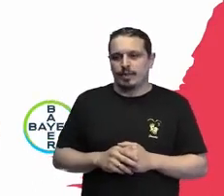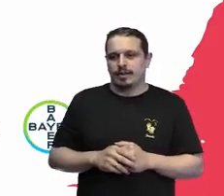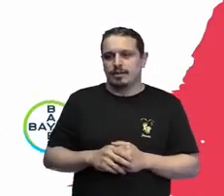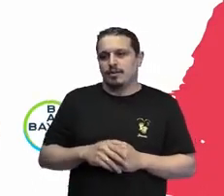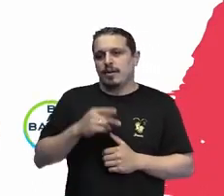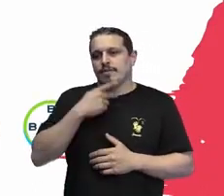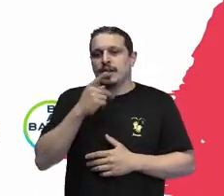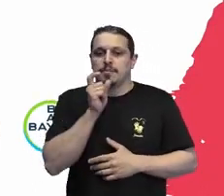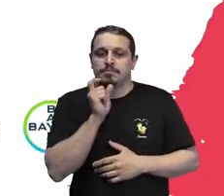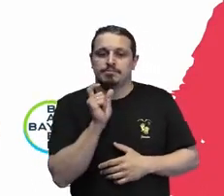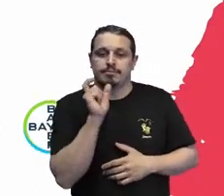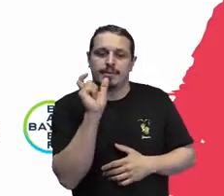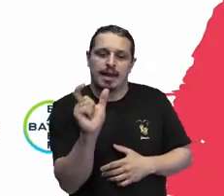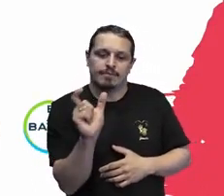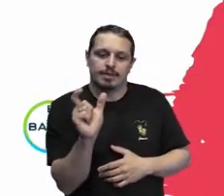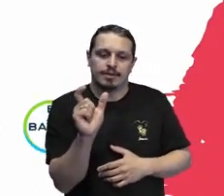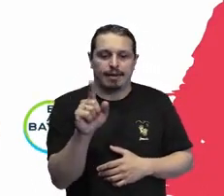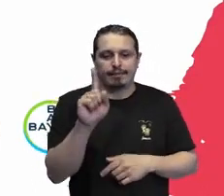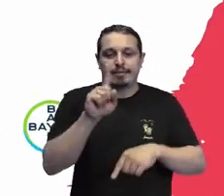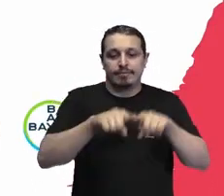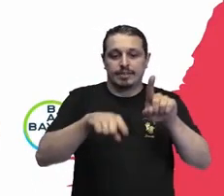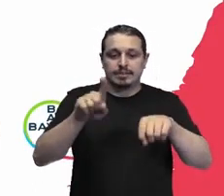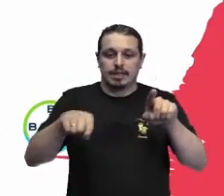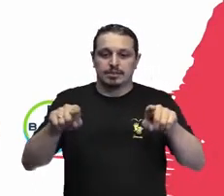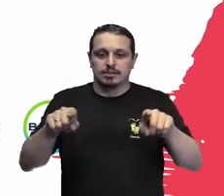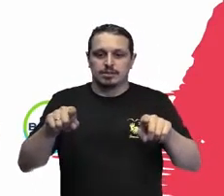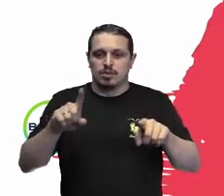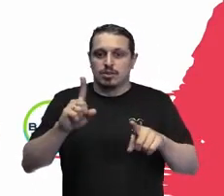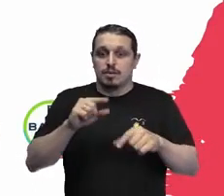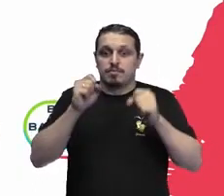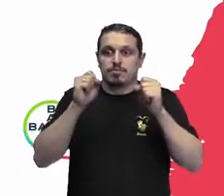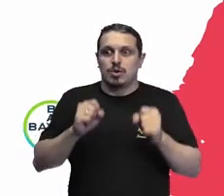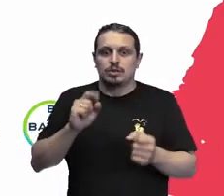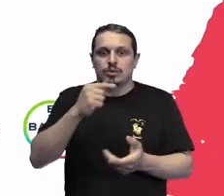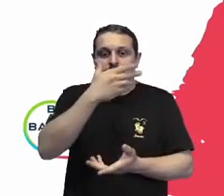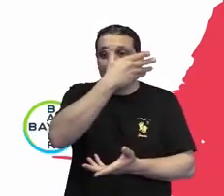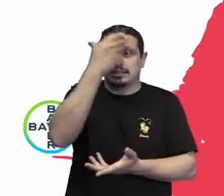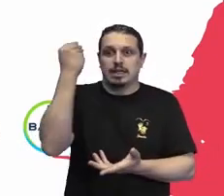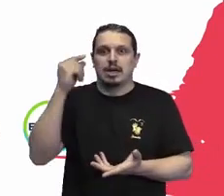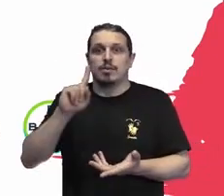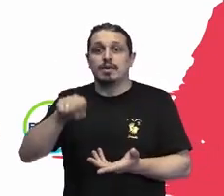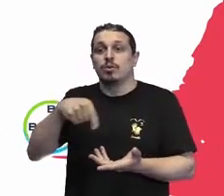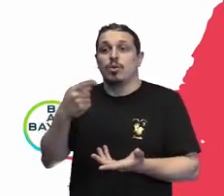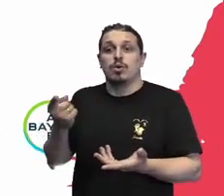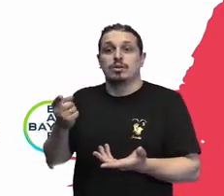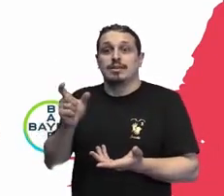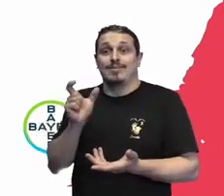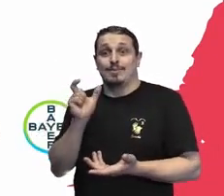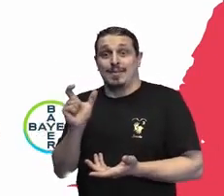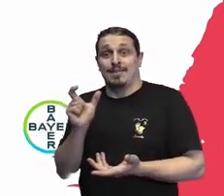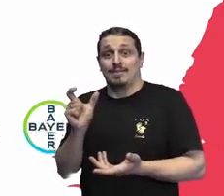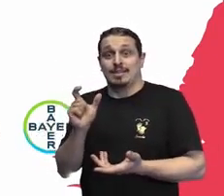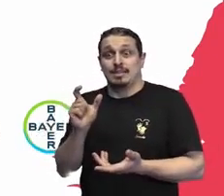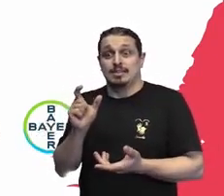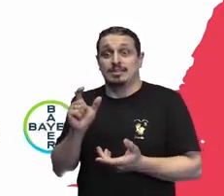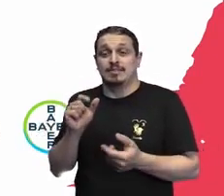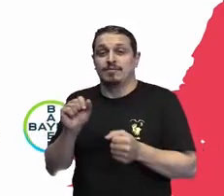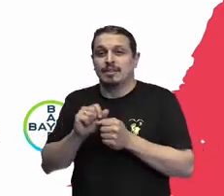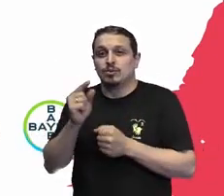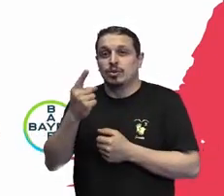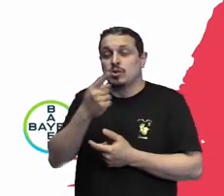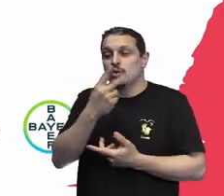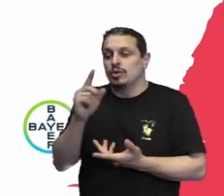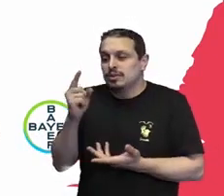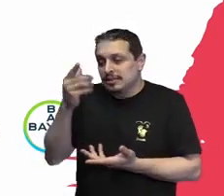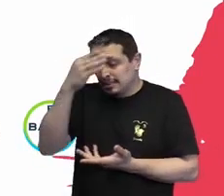está falando sobre todo mundo, não há um ser humano idêntico ao outro nesse planeta, e que a gente tenha notícia, então, quando a gente fala sobre